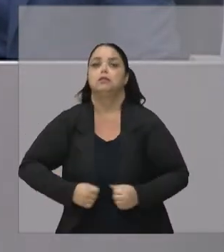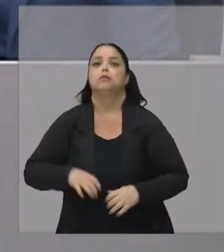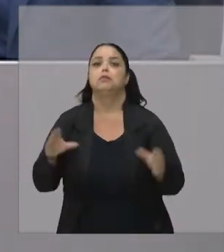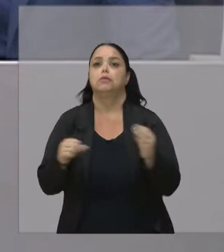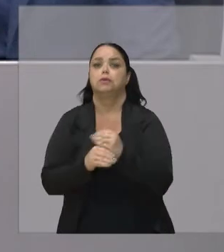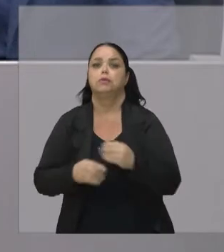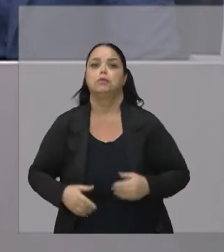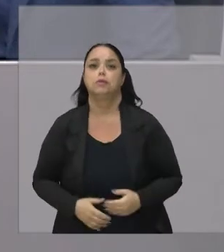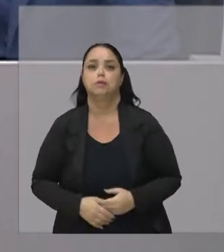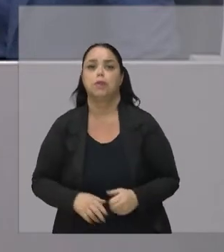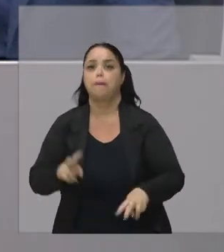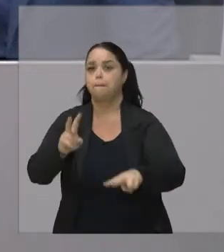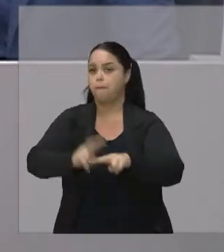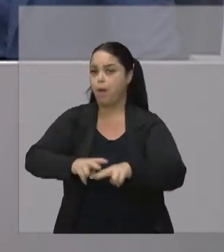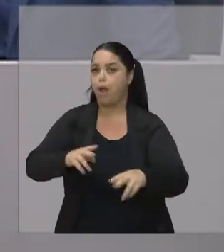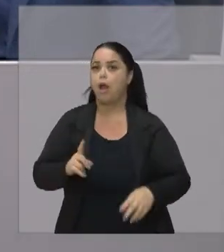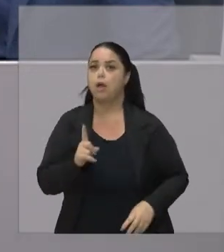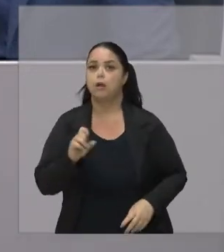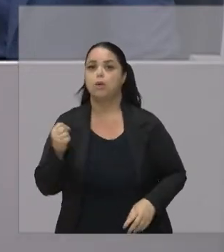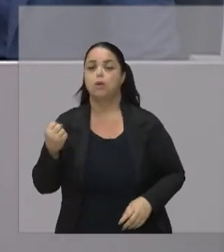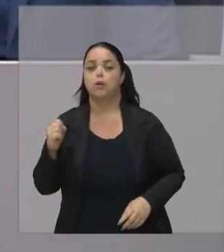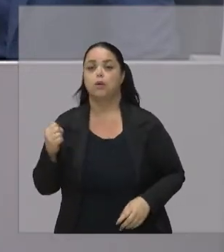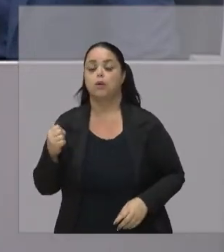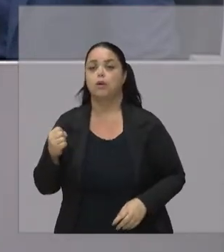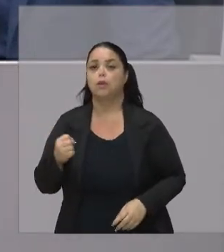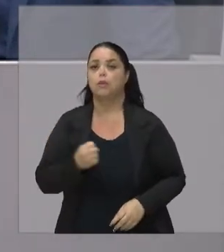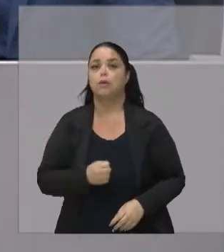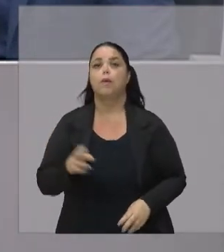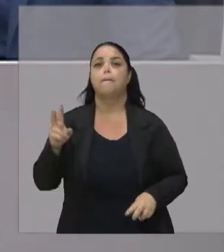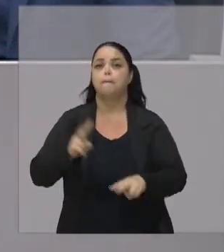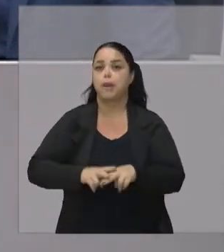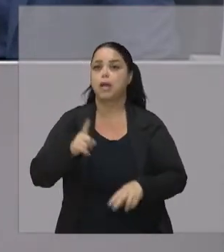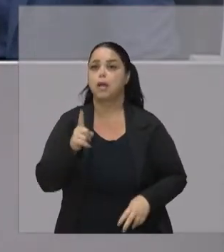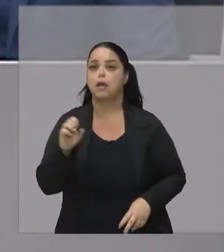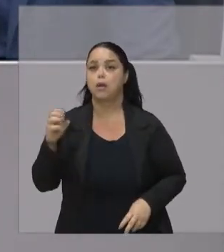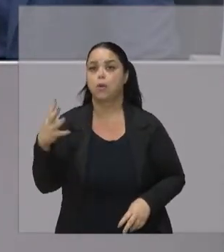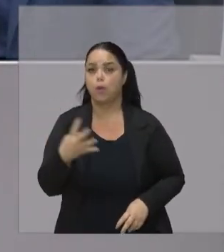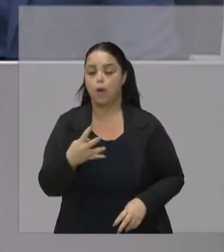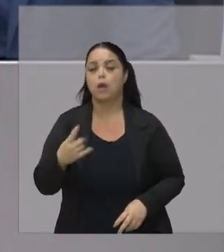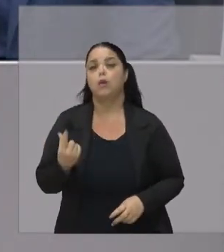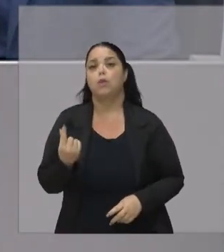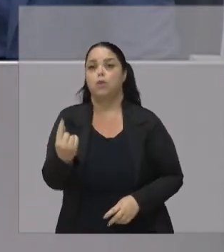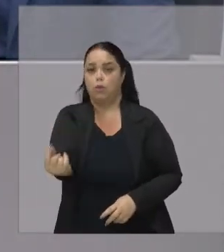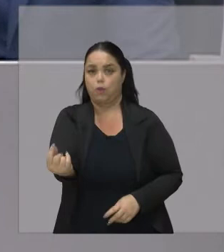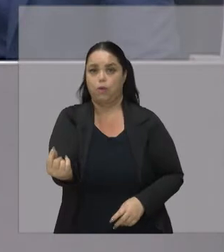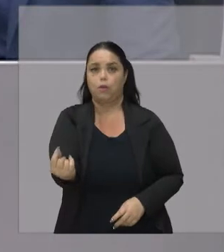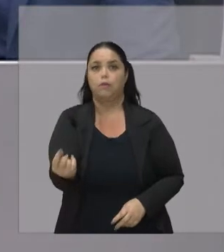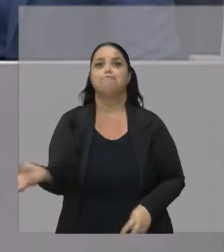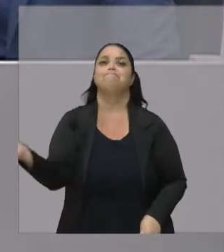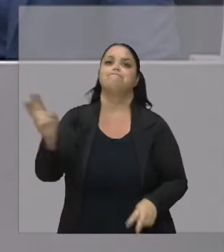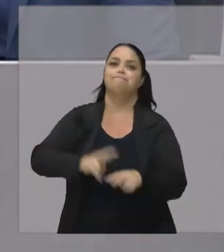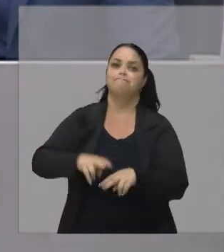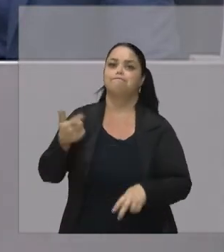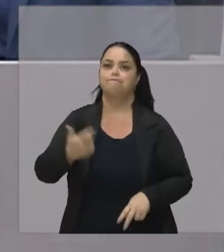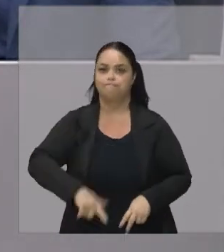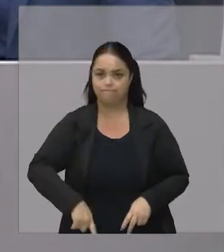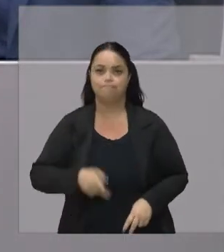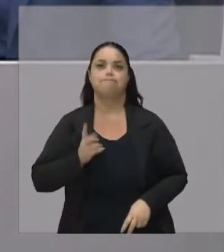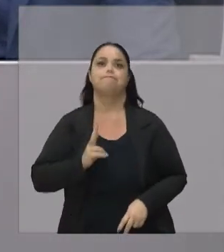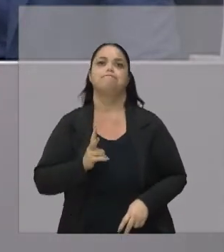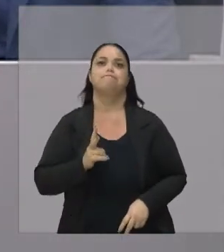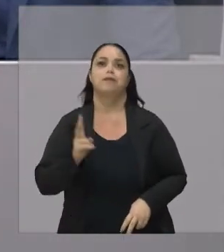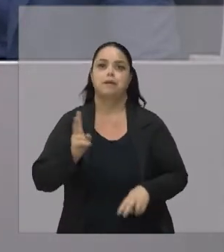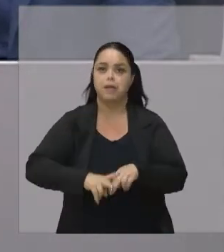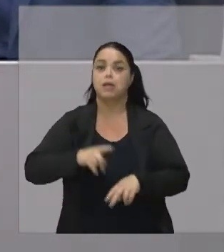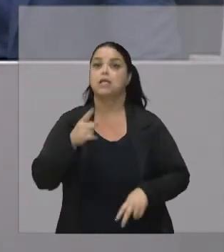história Esse cara foi preso Aos 18 anos Ficou preso Quatro anos Saiu Foi preso novamente Está preso Há 13